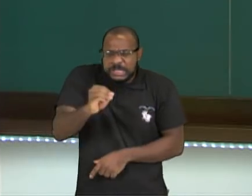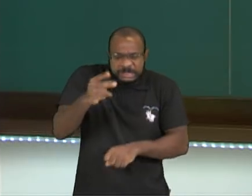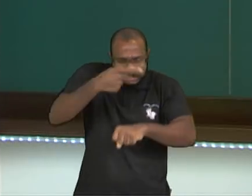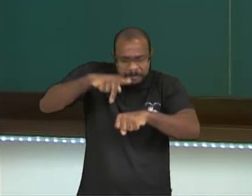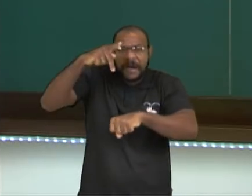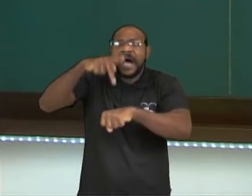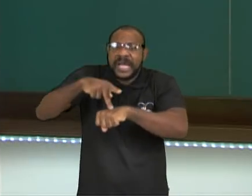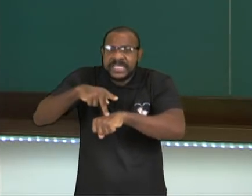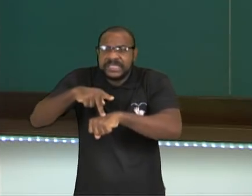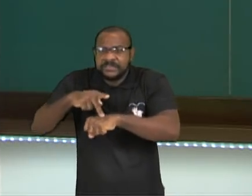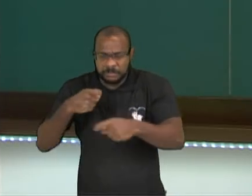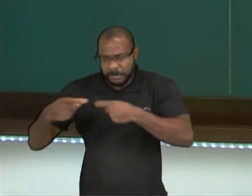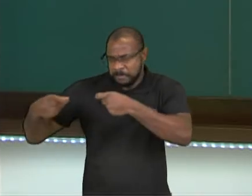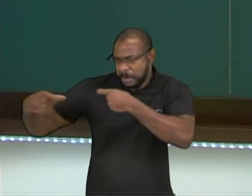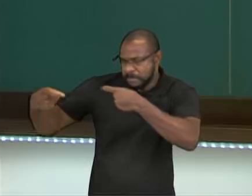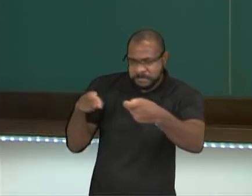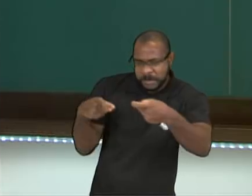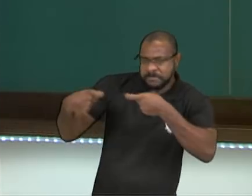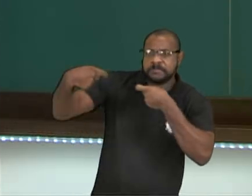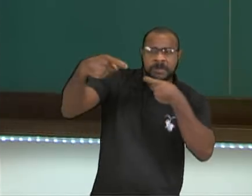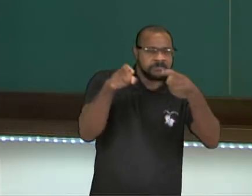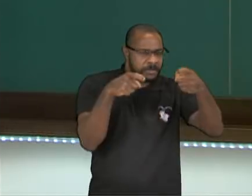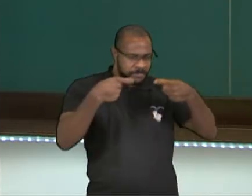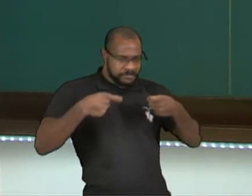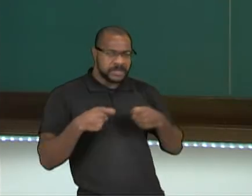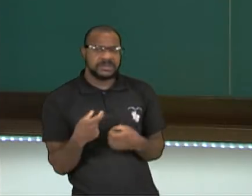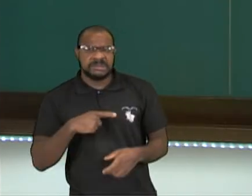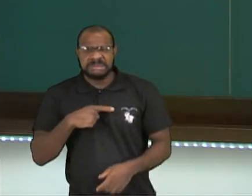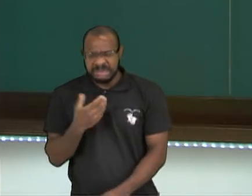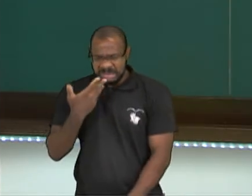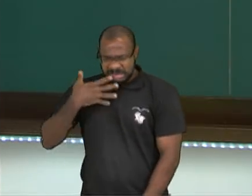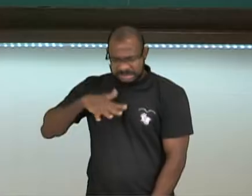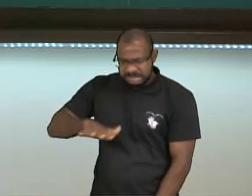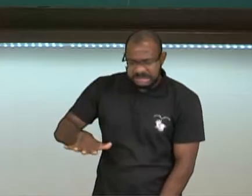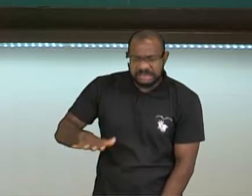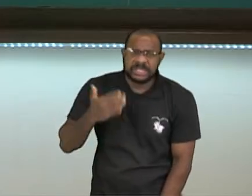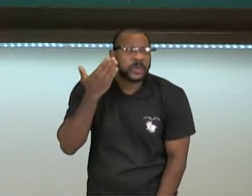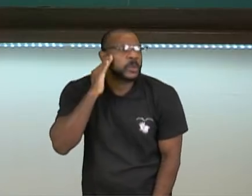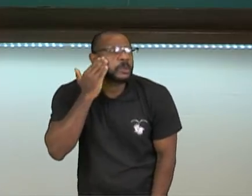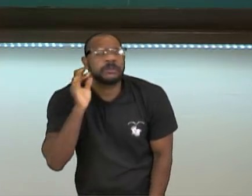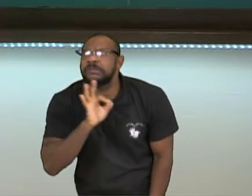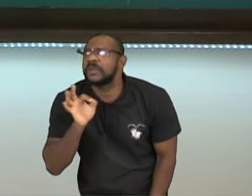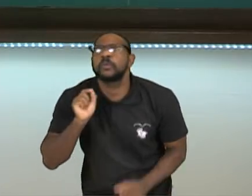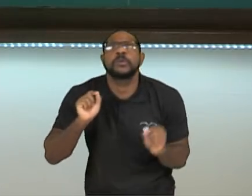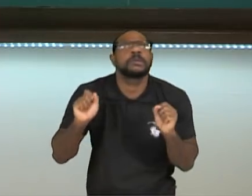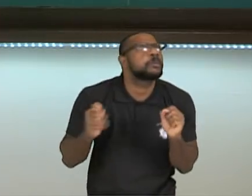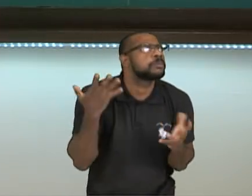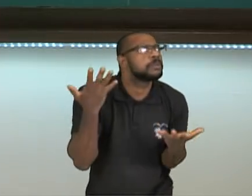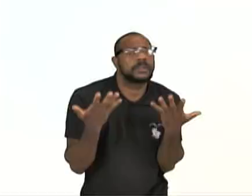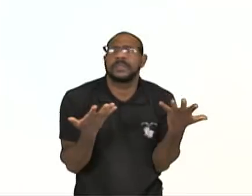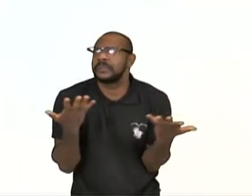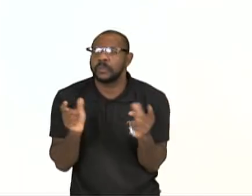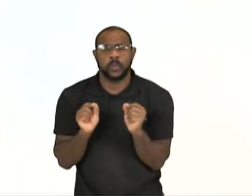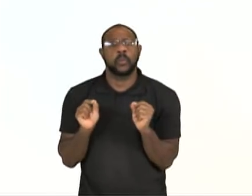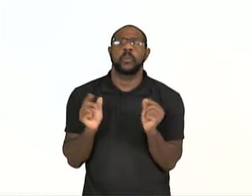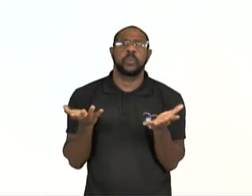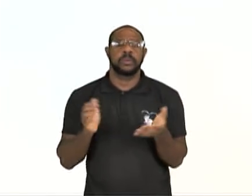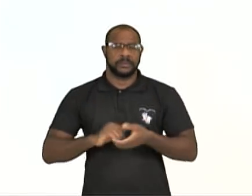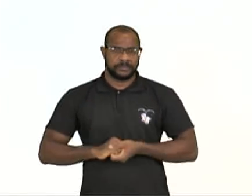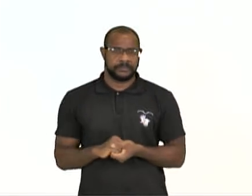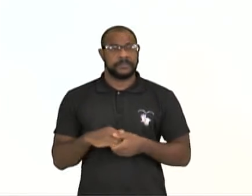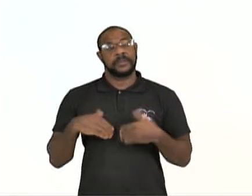guerreando ali com armas e tal e as crianças lá fazem entender o que está acontecendo. Motivações,